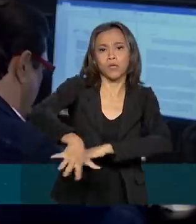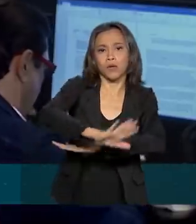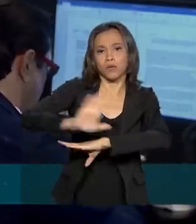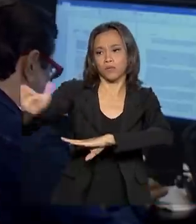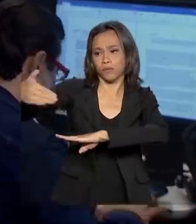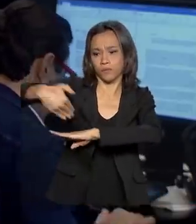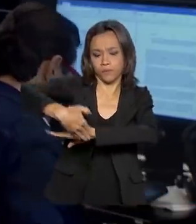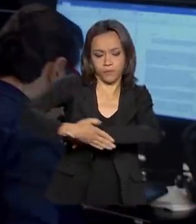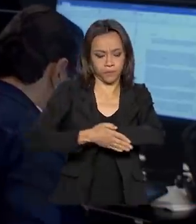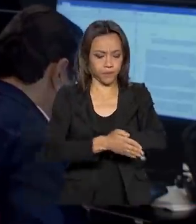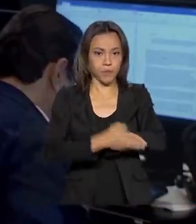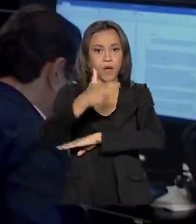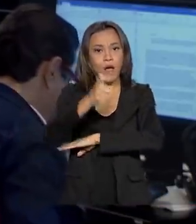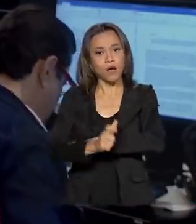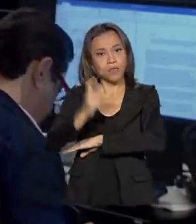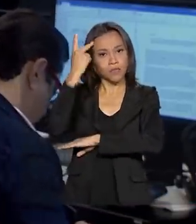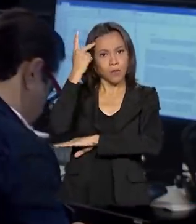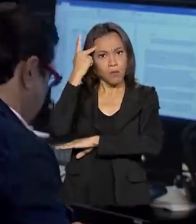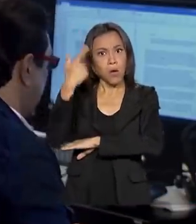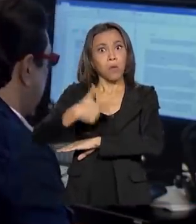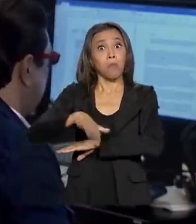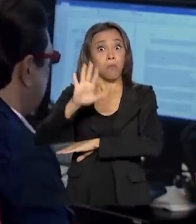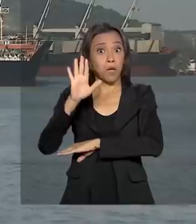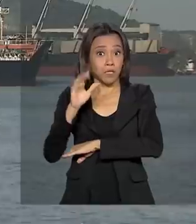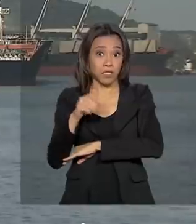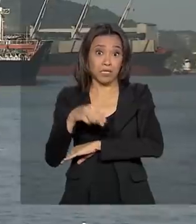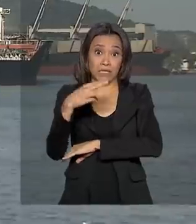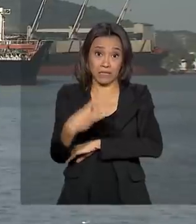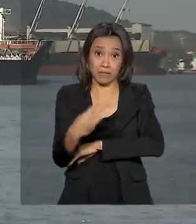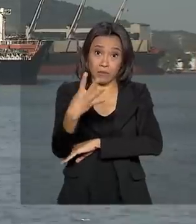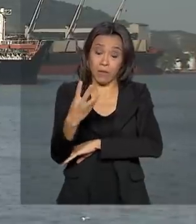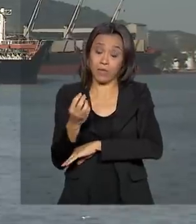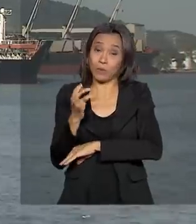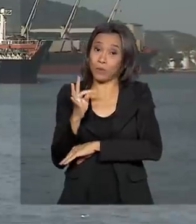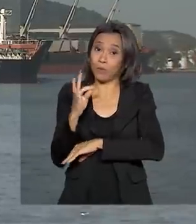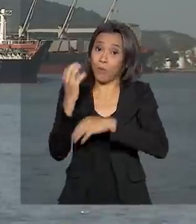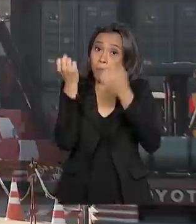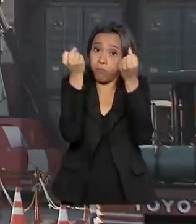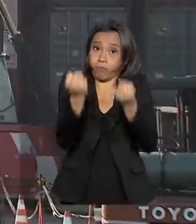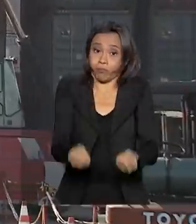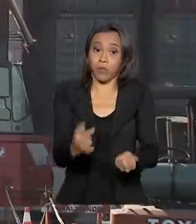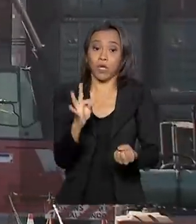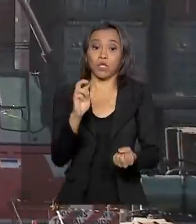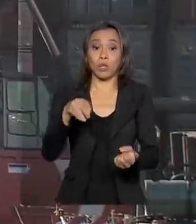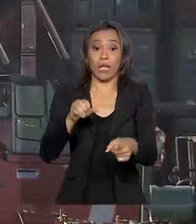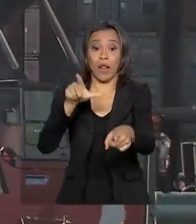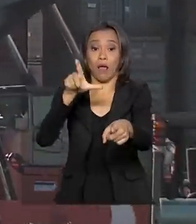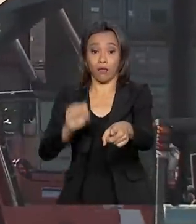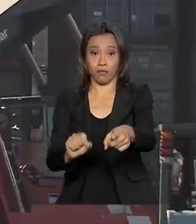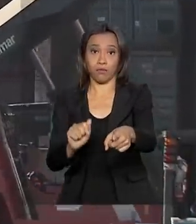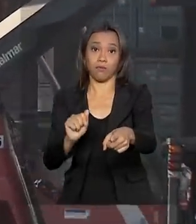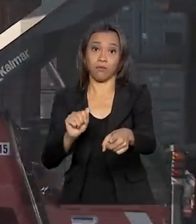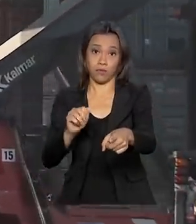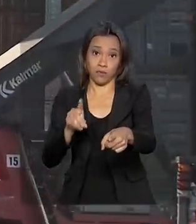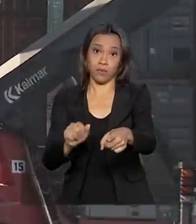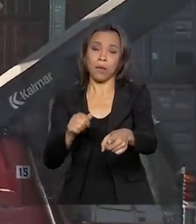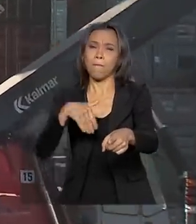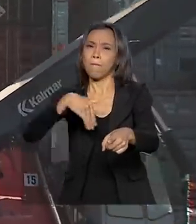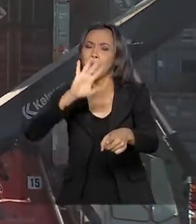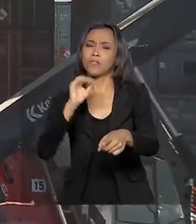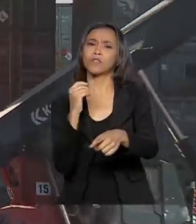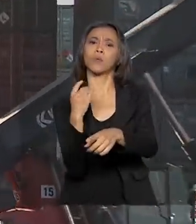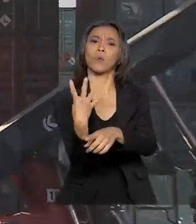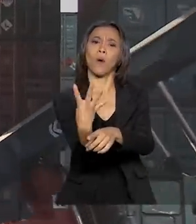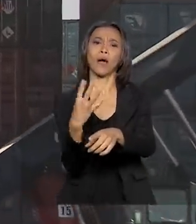134 milhões de toneladas no ano passado. A carga contenerizada também bateu recorde. Foram mais de 4